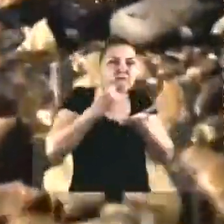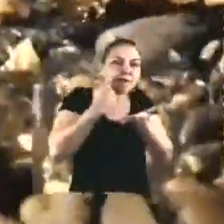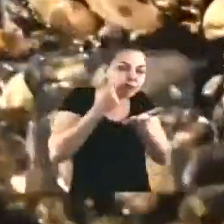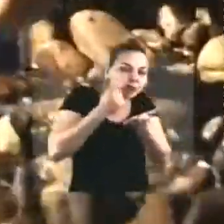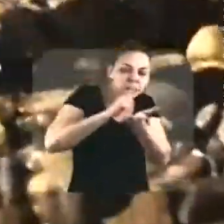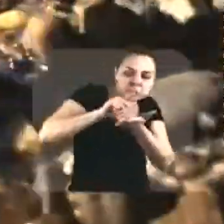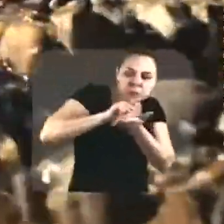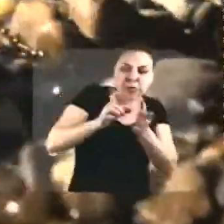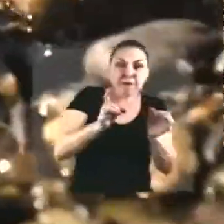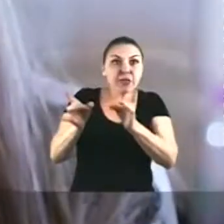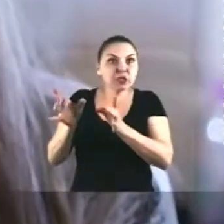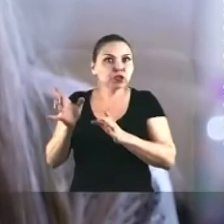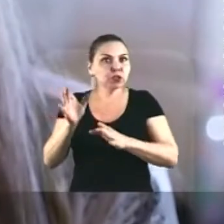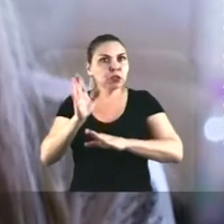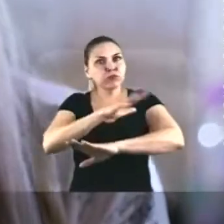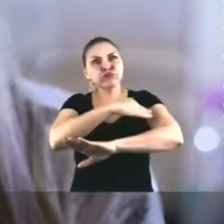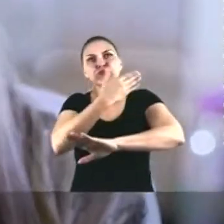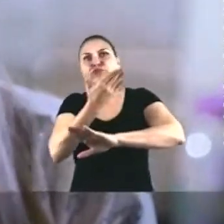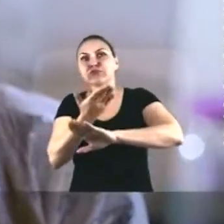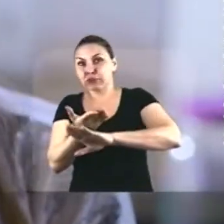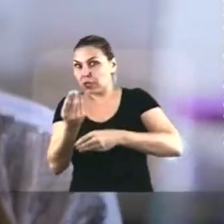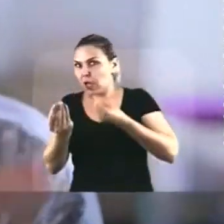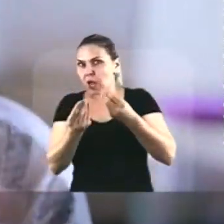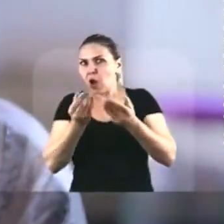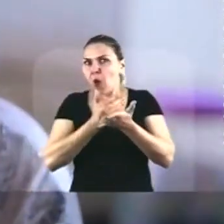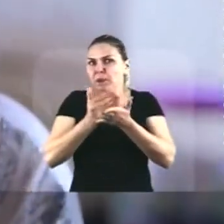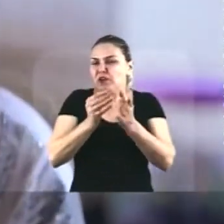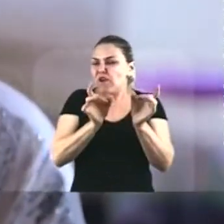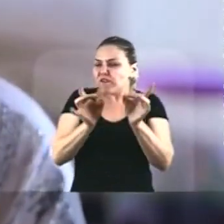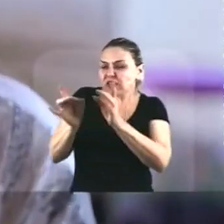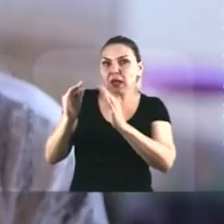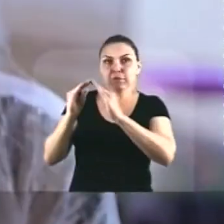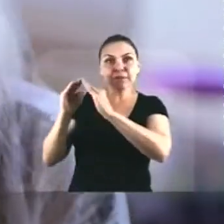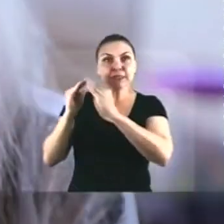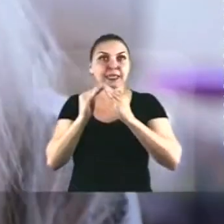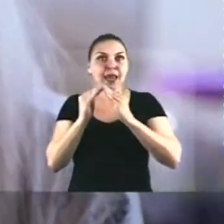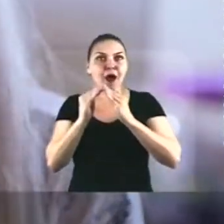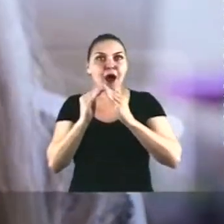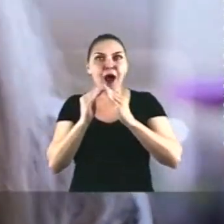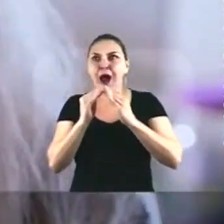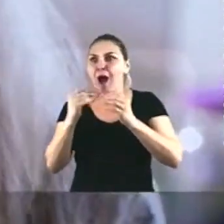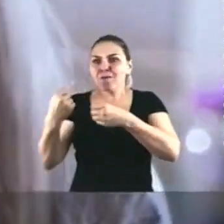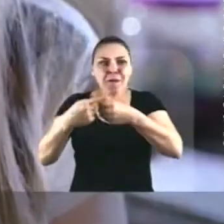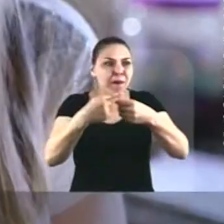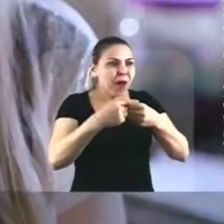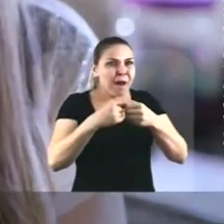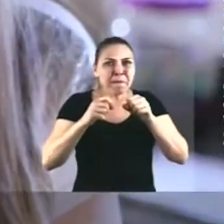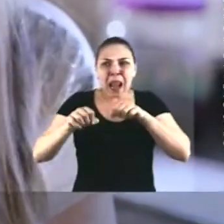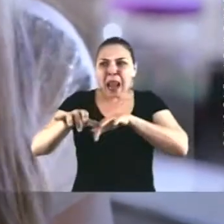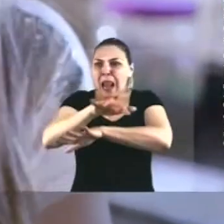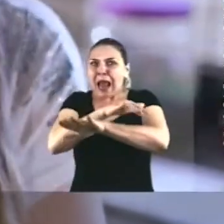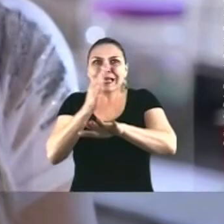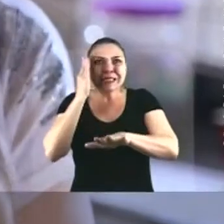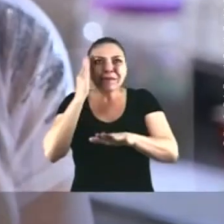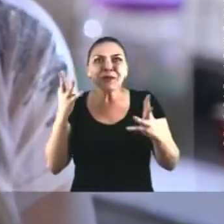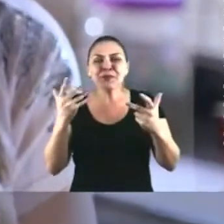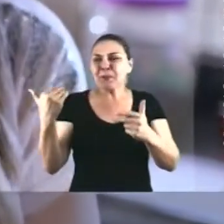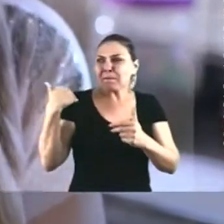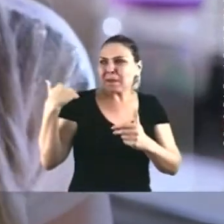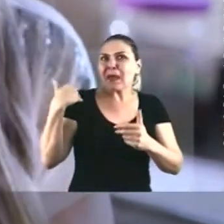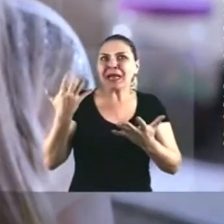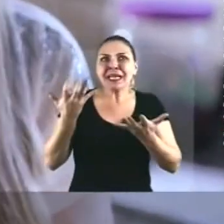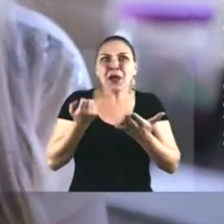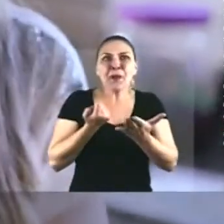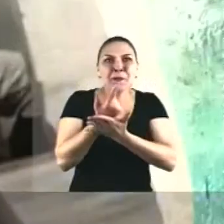vendia durante o dia E ele começou a pegar e vender Pros vizinhos, pros vizinhos De repente, a cidade inteira começou a saber Aí dava até confusão Porque as